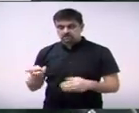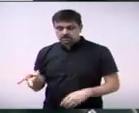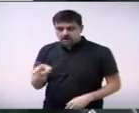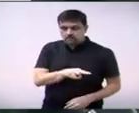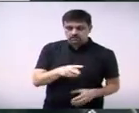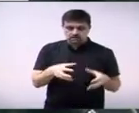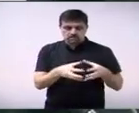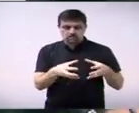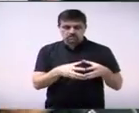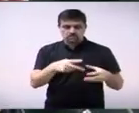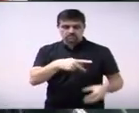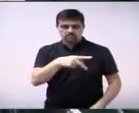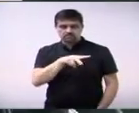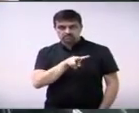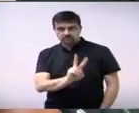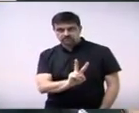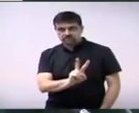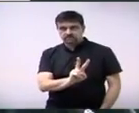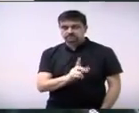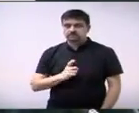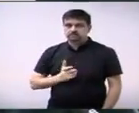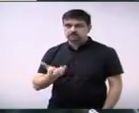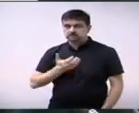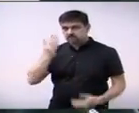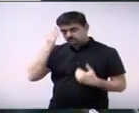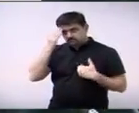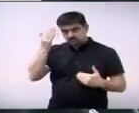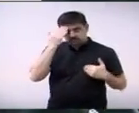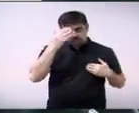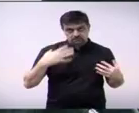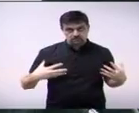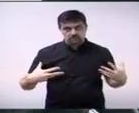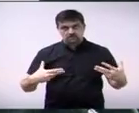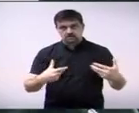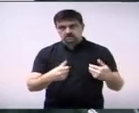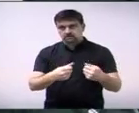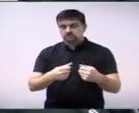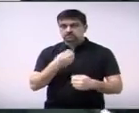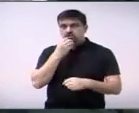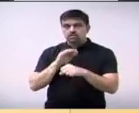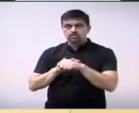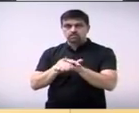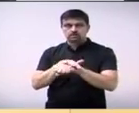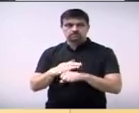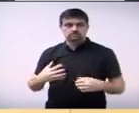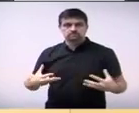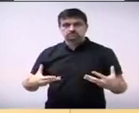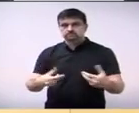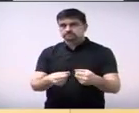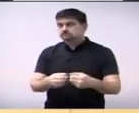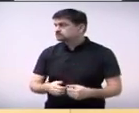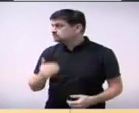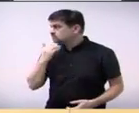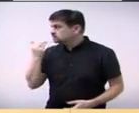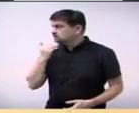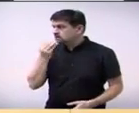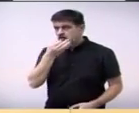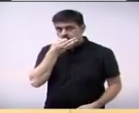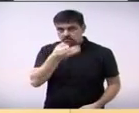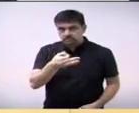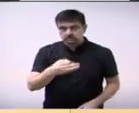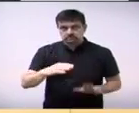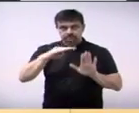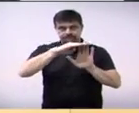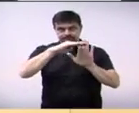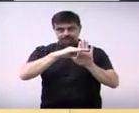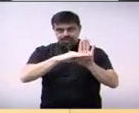estou tocando a minha vida e agradecer a todos meu muito obrigado uma boa noite a todos ninguém querendo mais fazer uso da palavra segunda